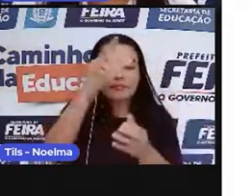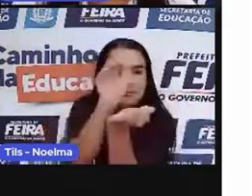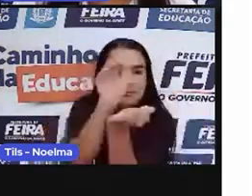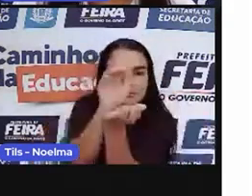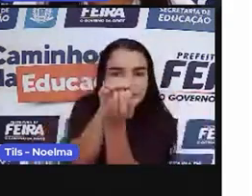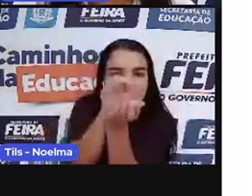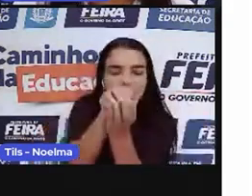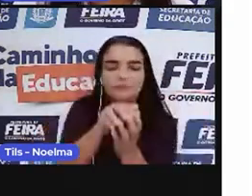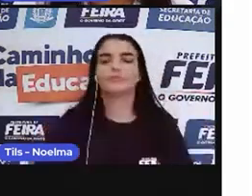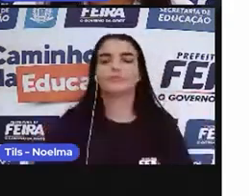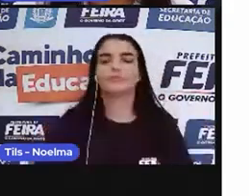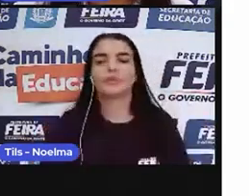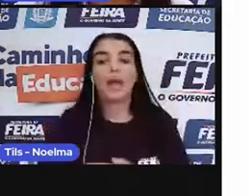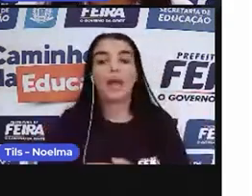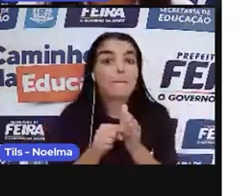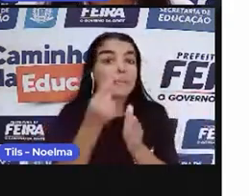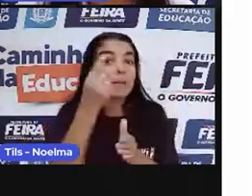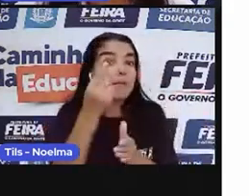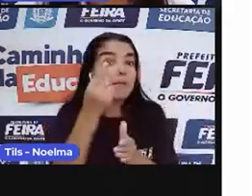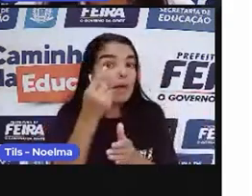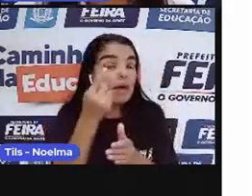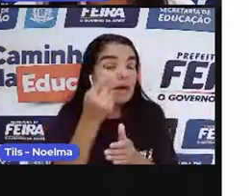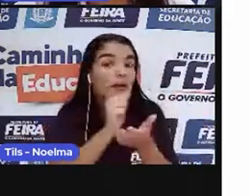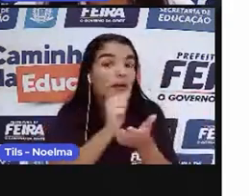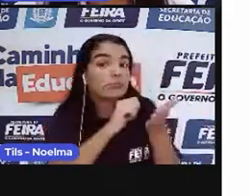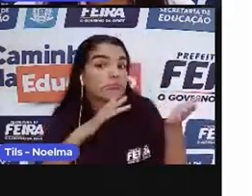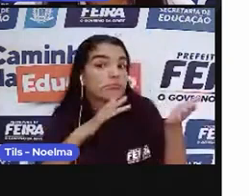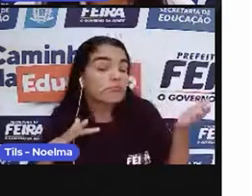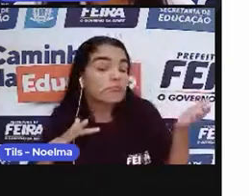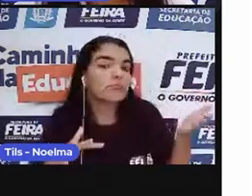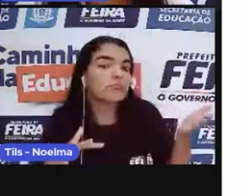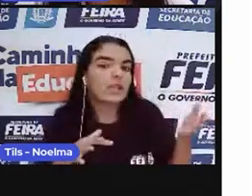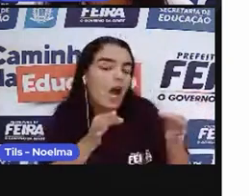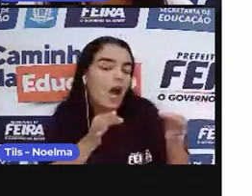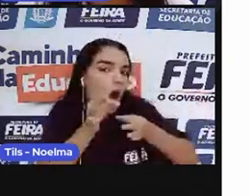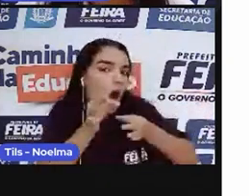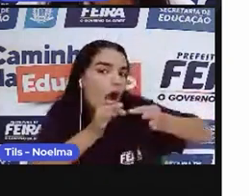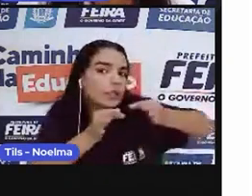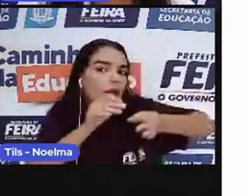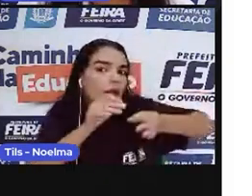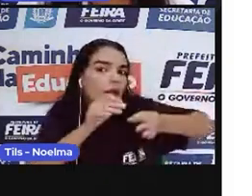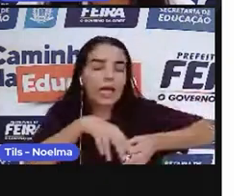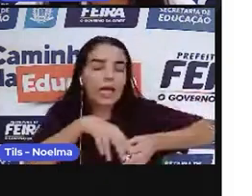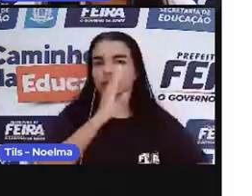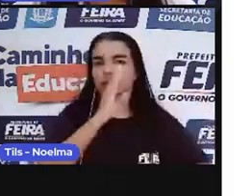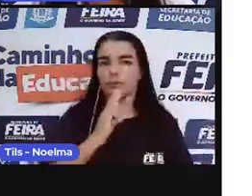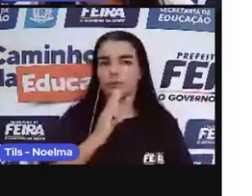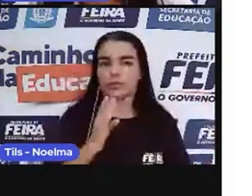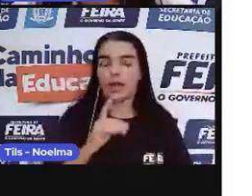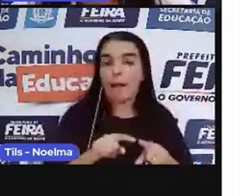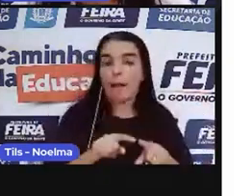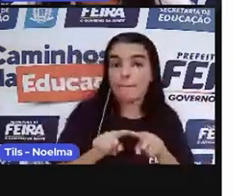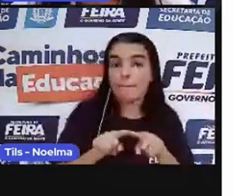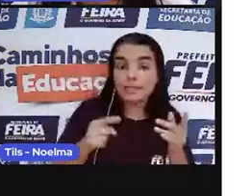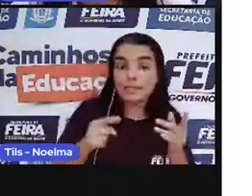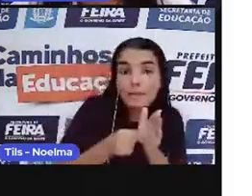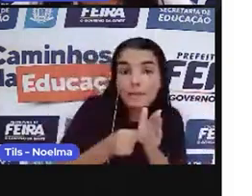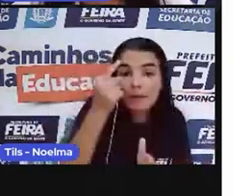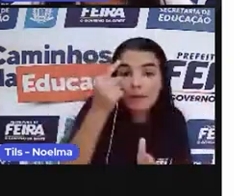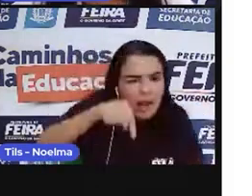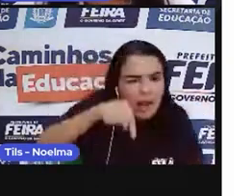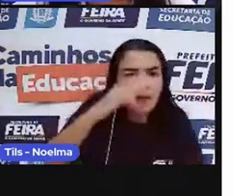economicamente organizada no Brasil, mas não foi a primeira atividade econômica. A primeira atividade